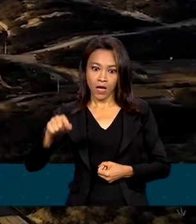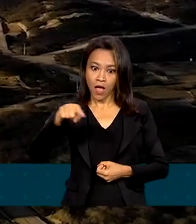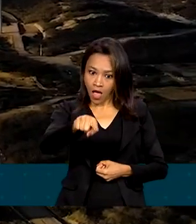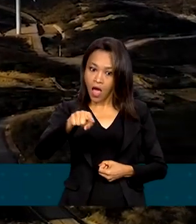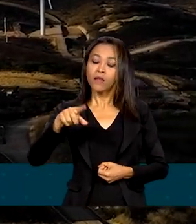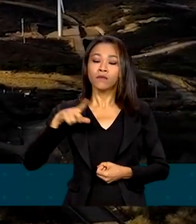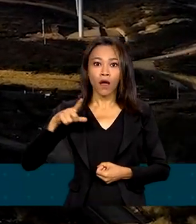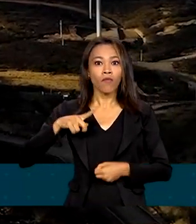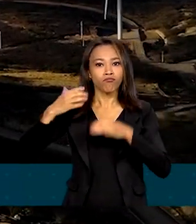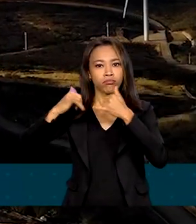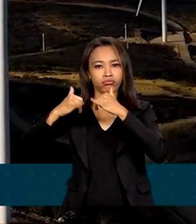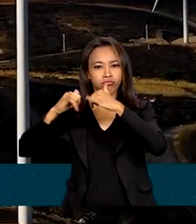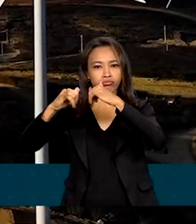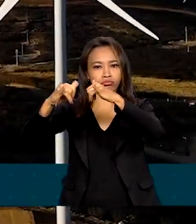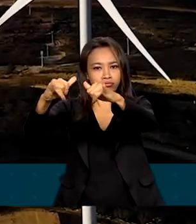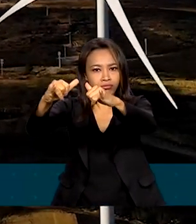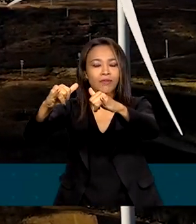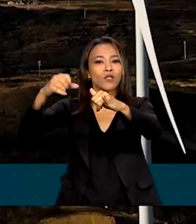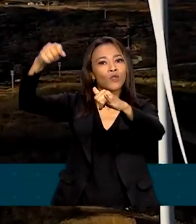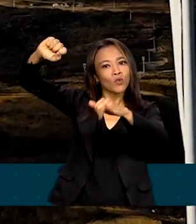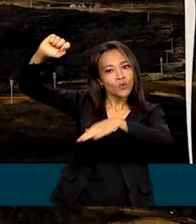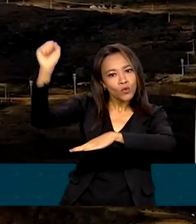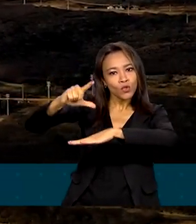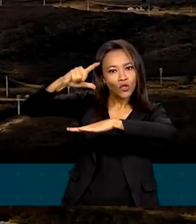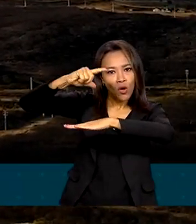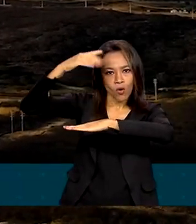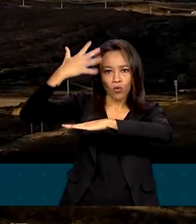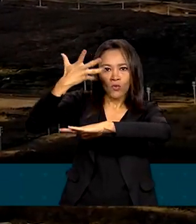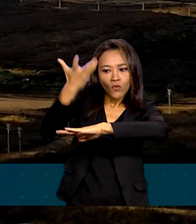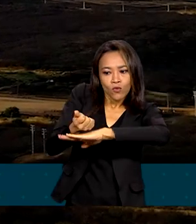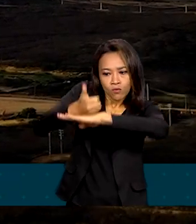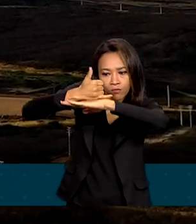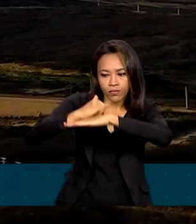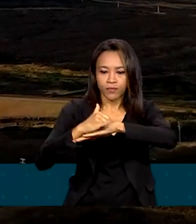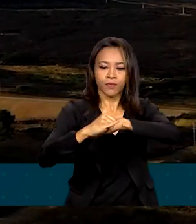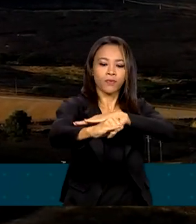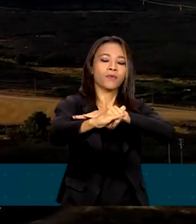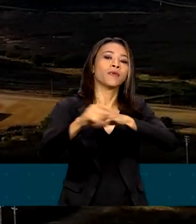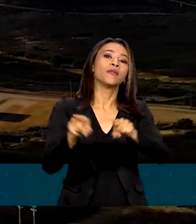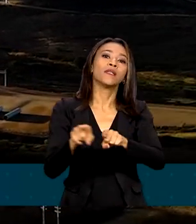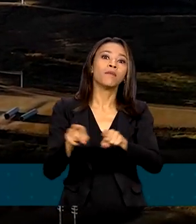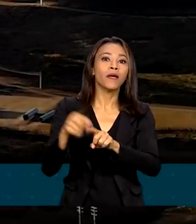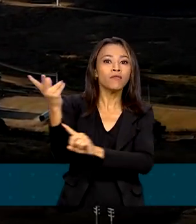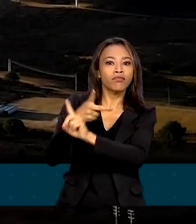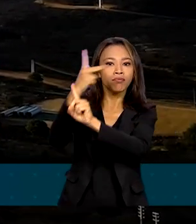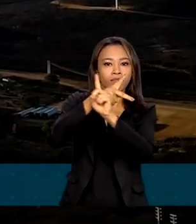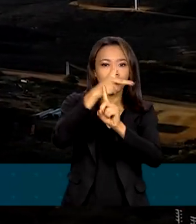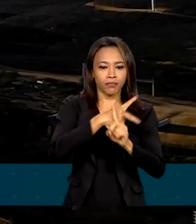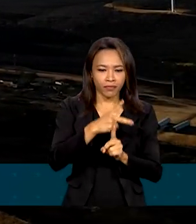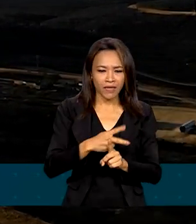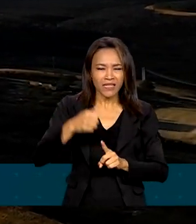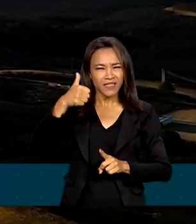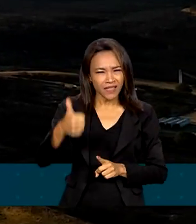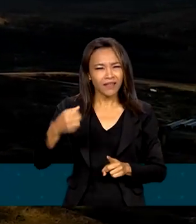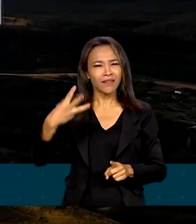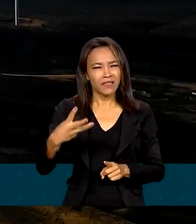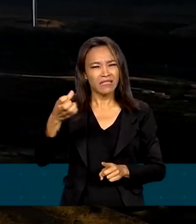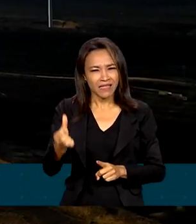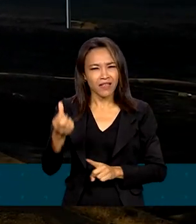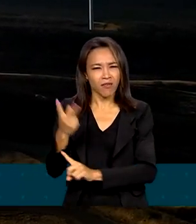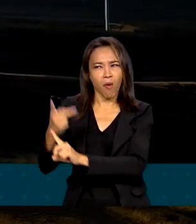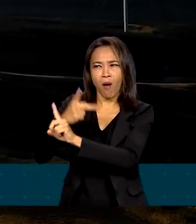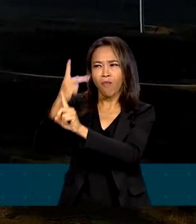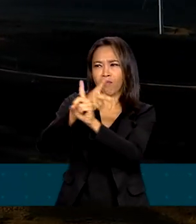energia solar e eólica. Ele é composto por 15 parques eólicos, 136 aerogeradores e também